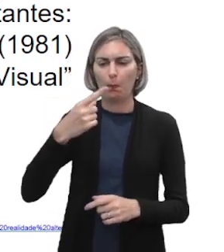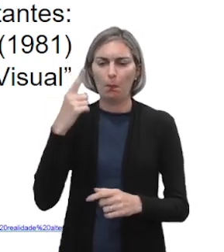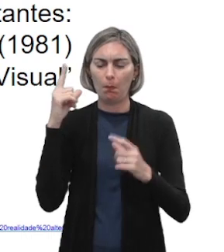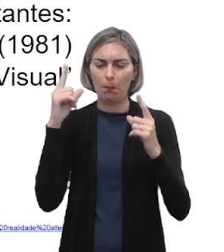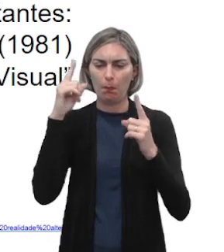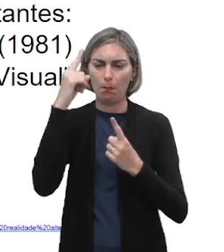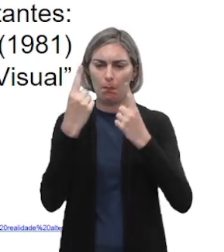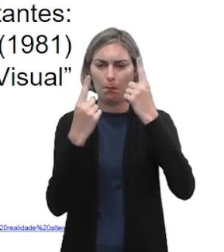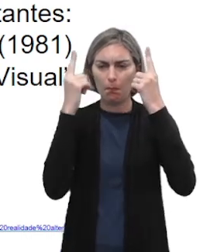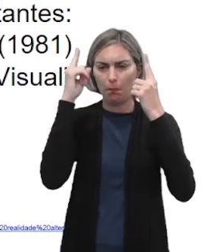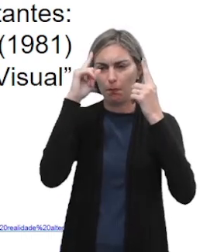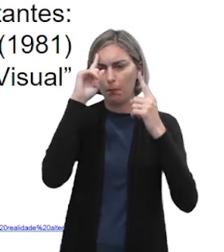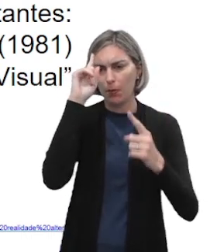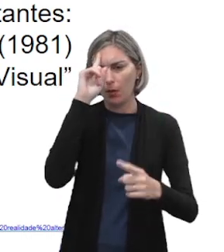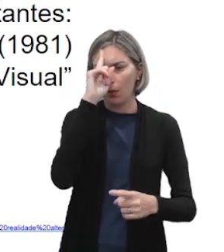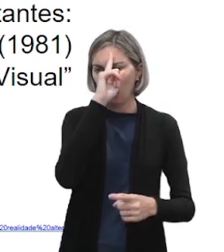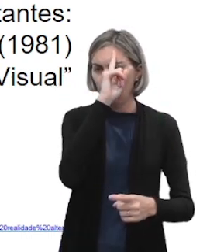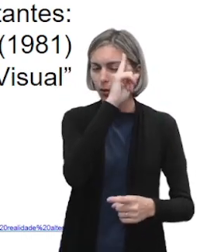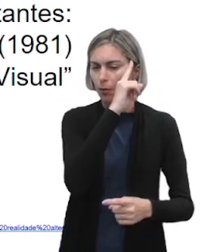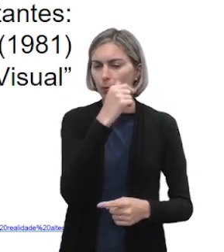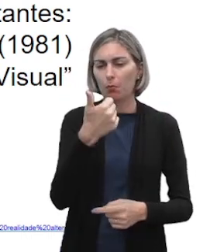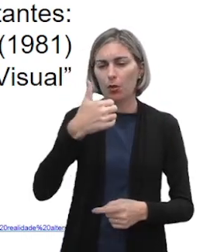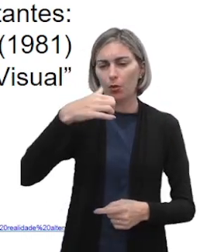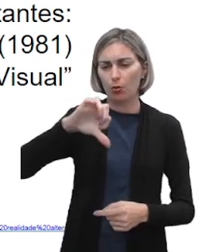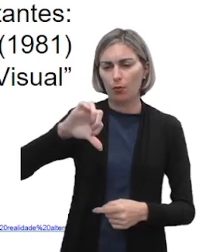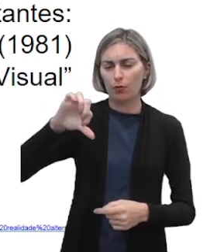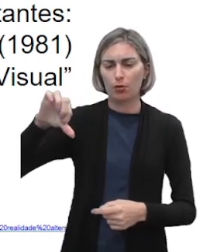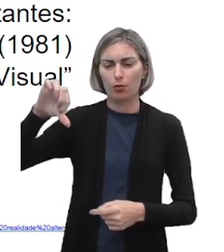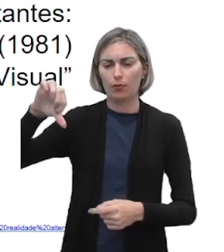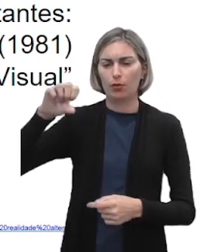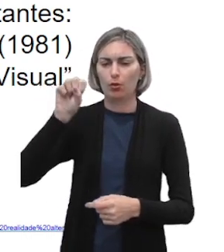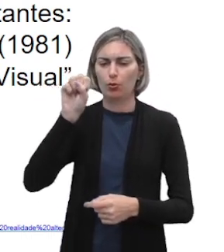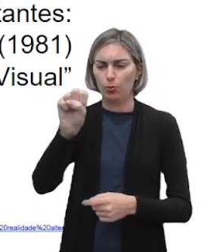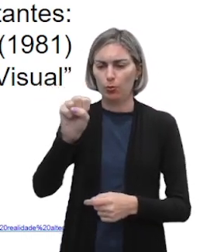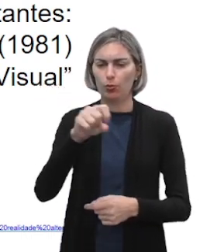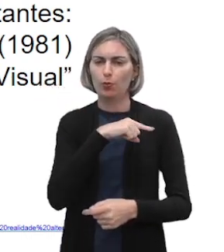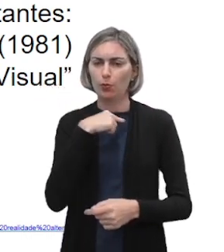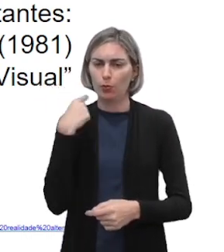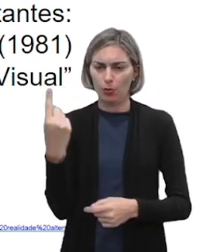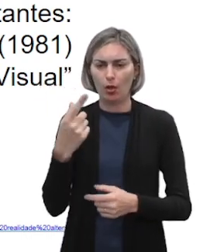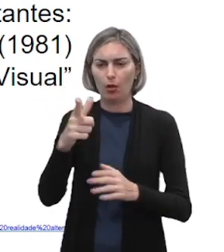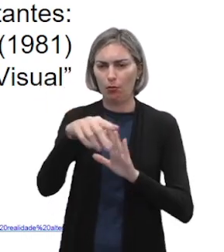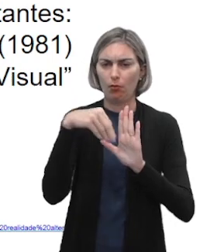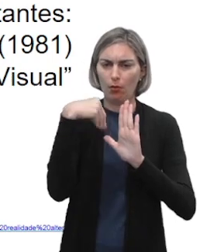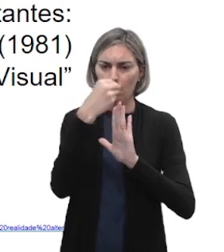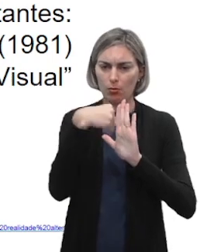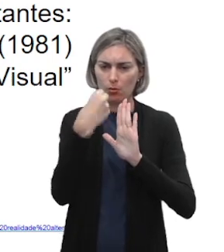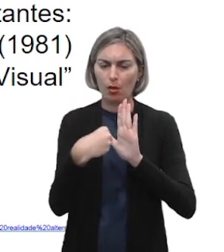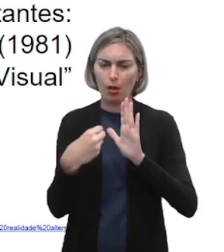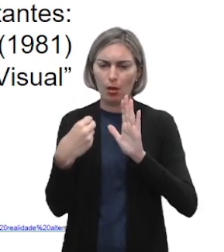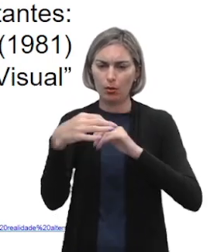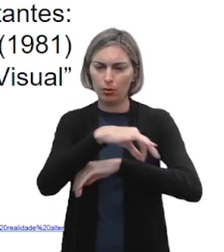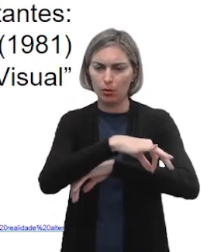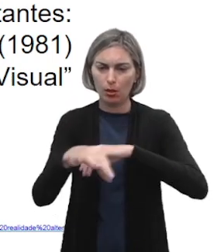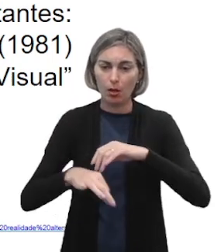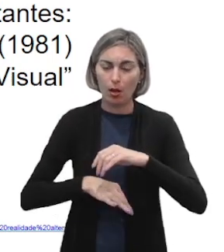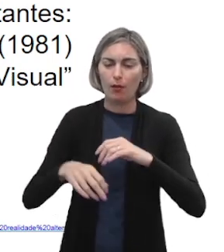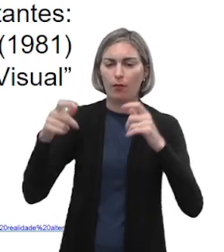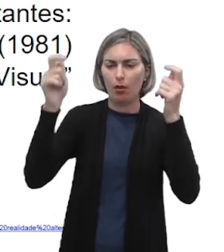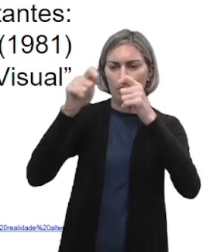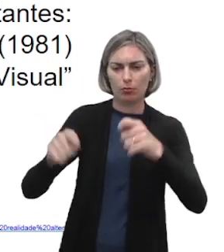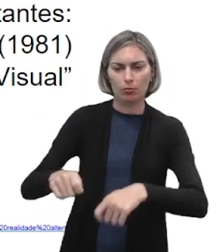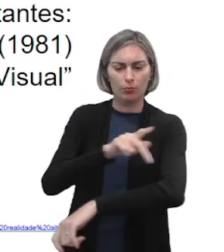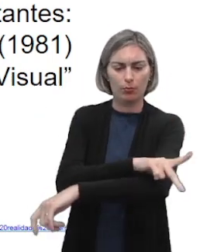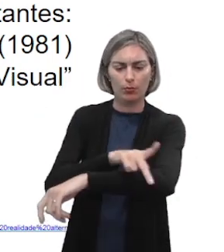1907 e falecido em 1998. Ele é designer gráfico, artista e pedagogo,